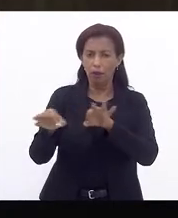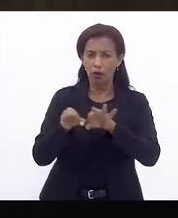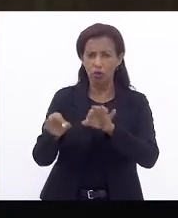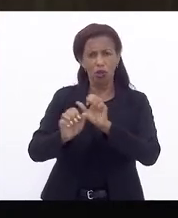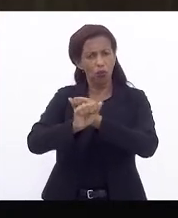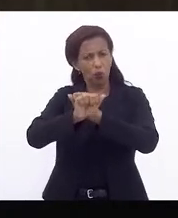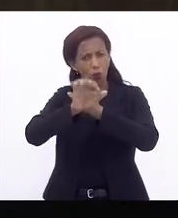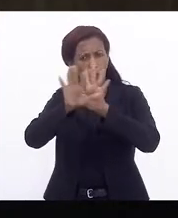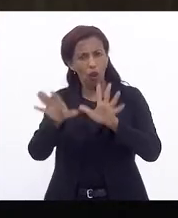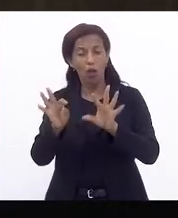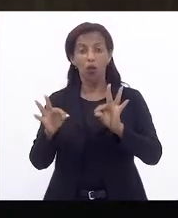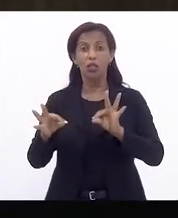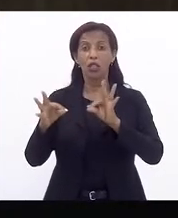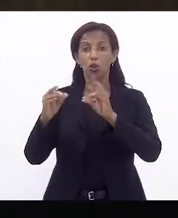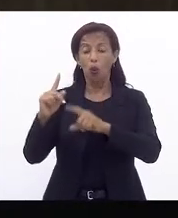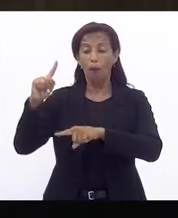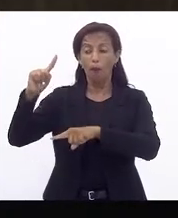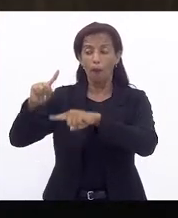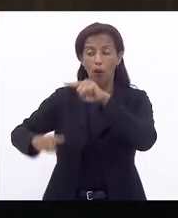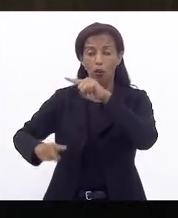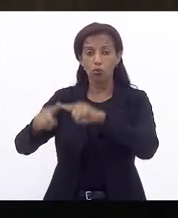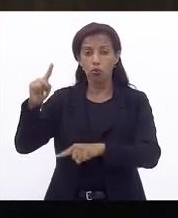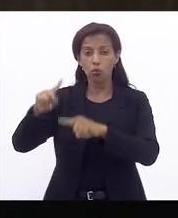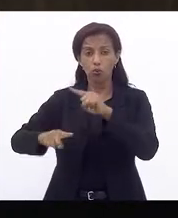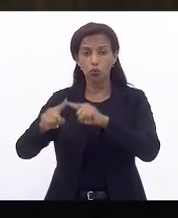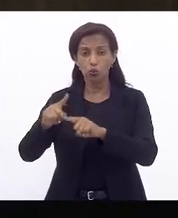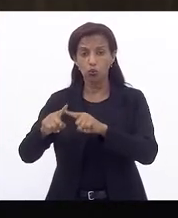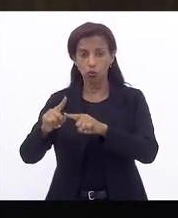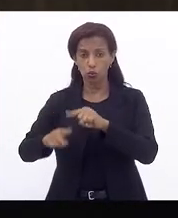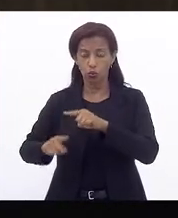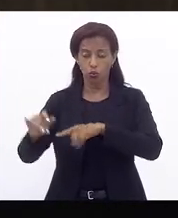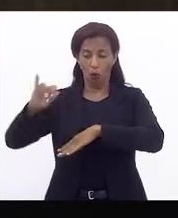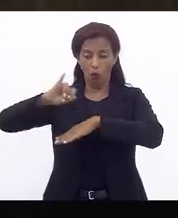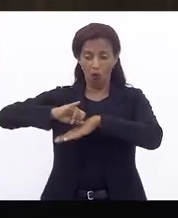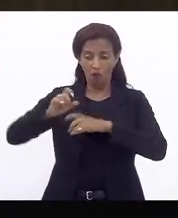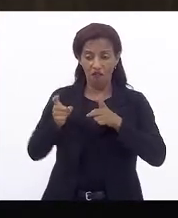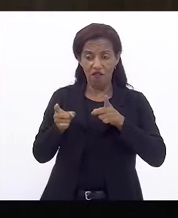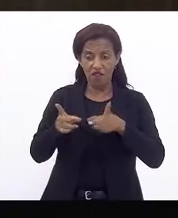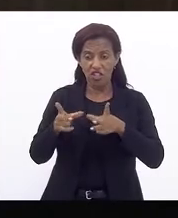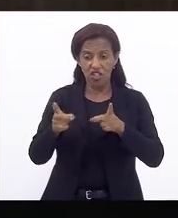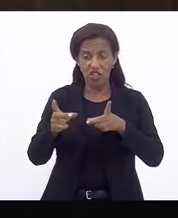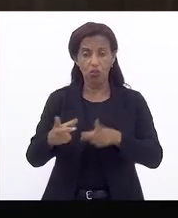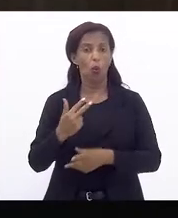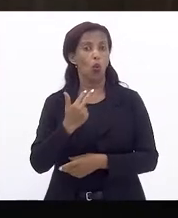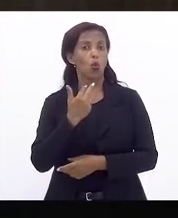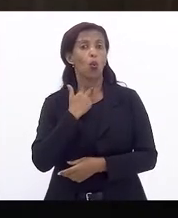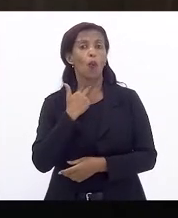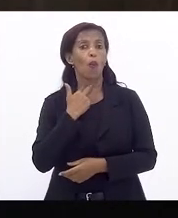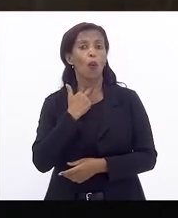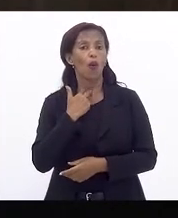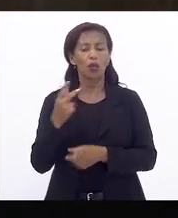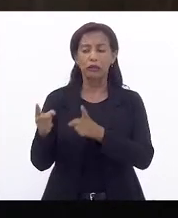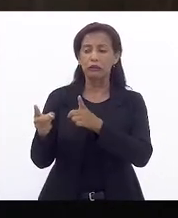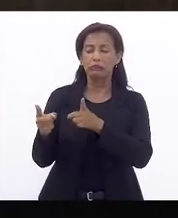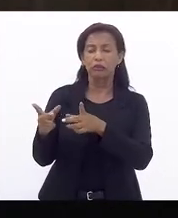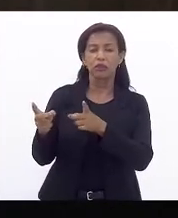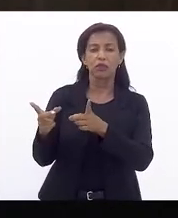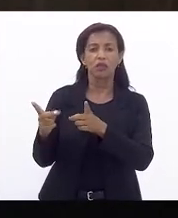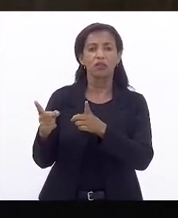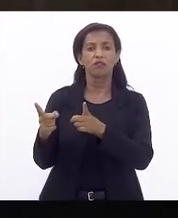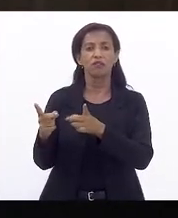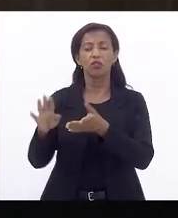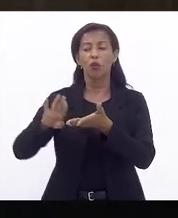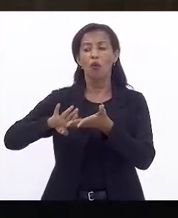ainda, que todos os produtos que forem apresentados na Feira da Providência não poderão ser vendidos, está certo?